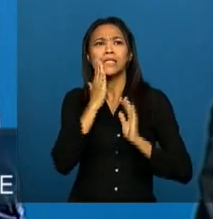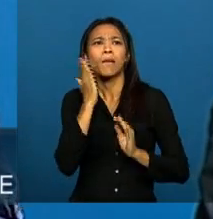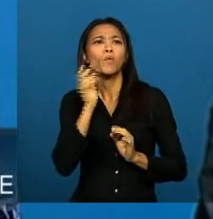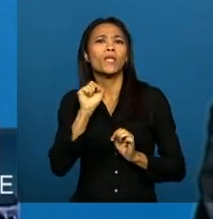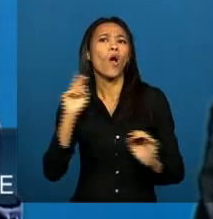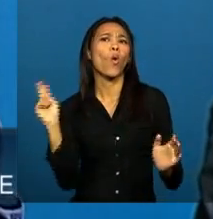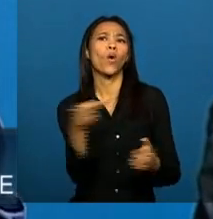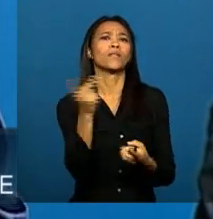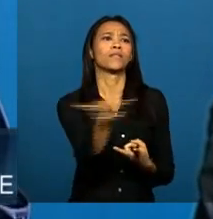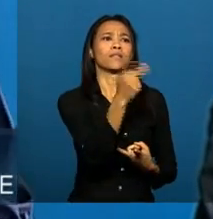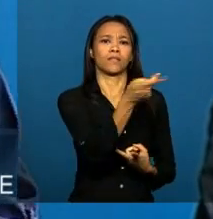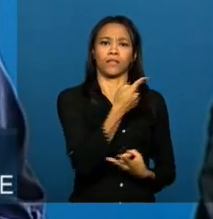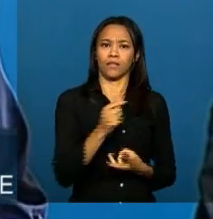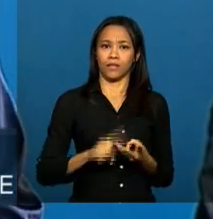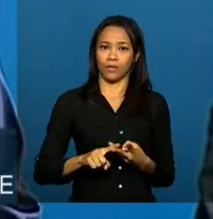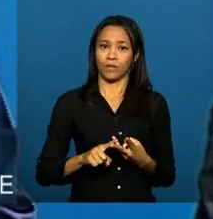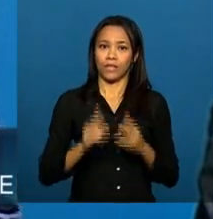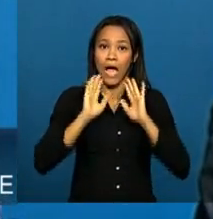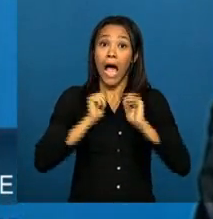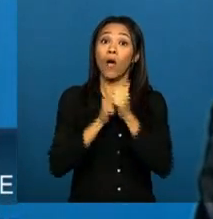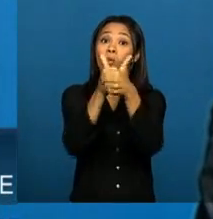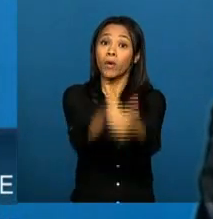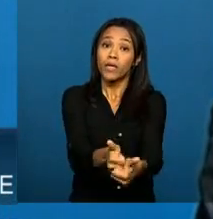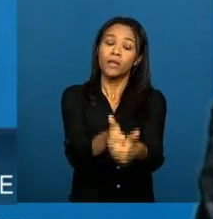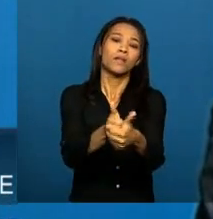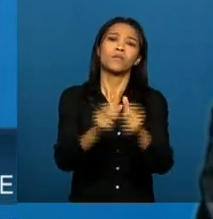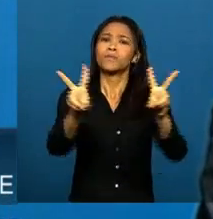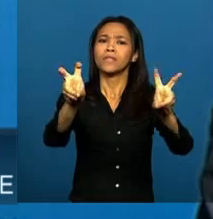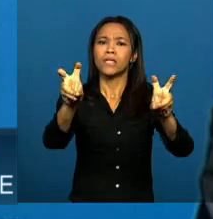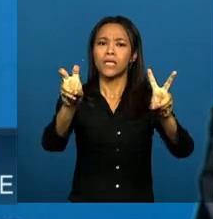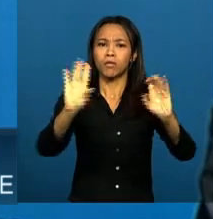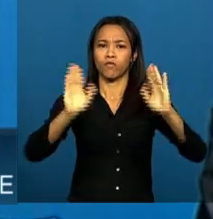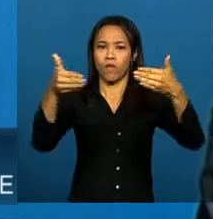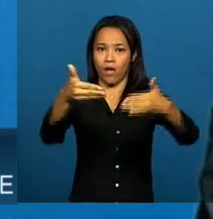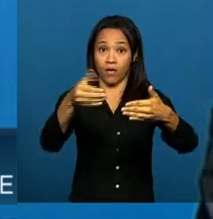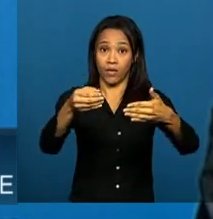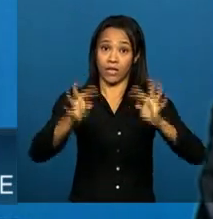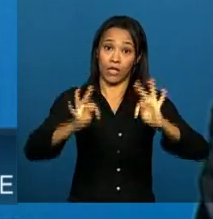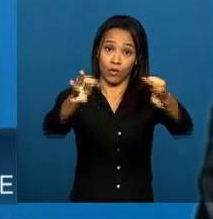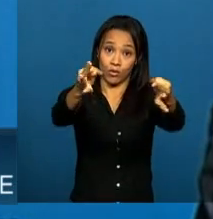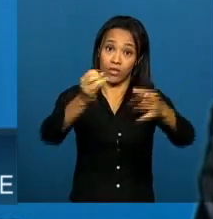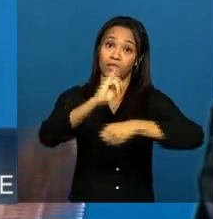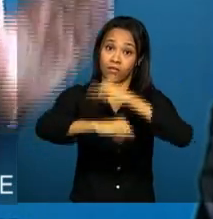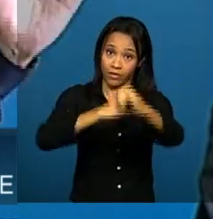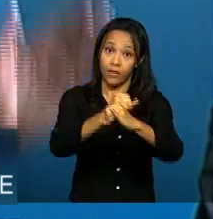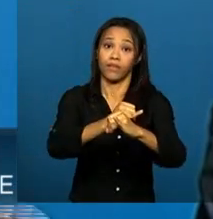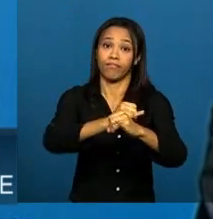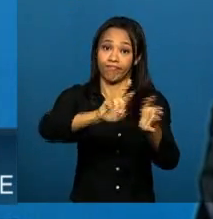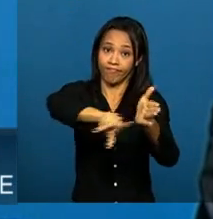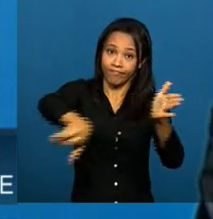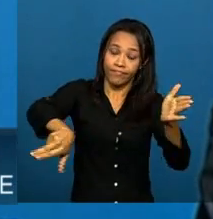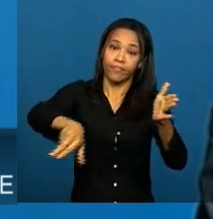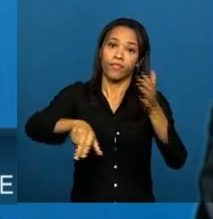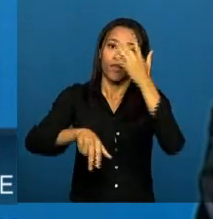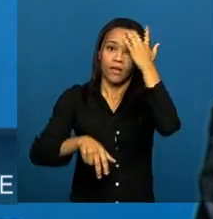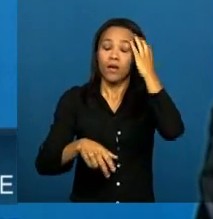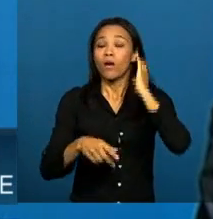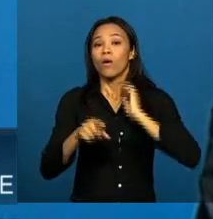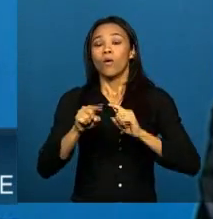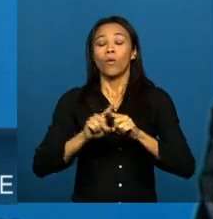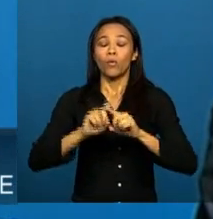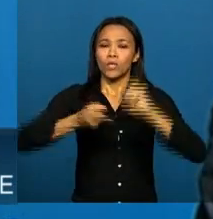participação social e na construção da cidadania do nosso país. O debate público do anteprojeto de lei,